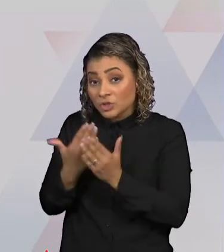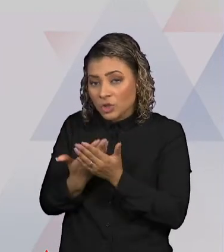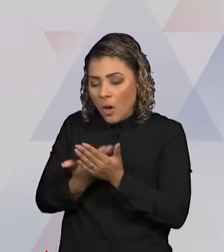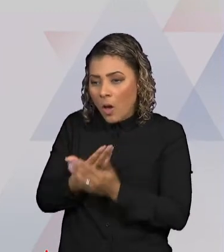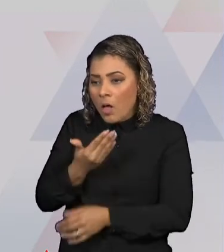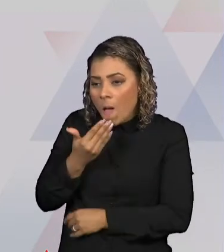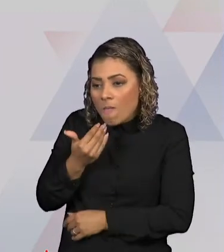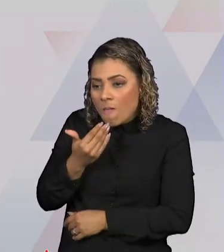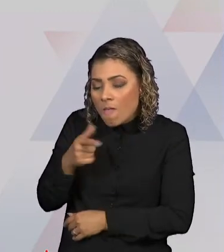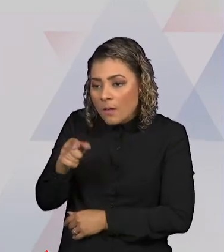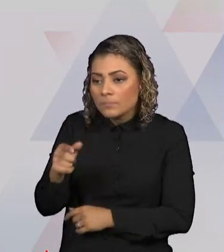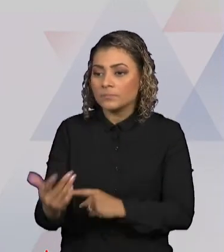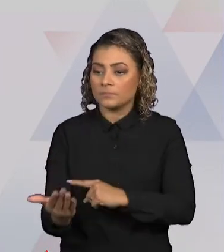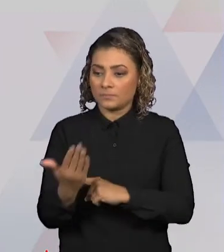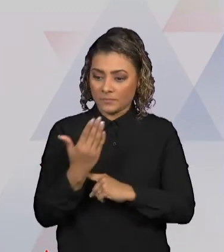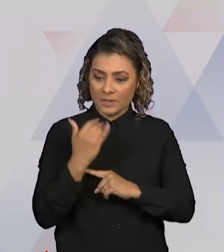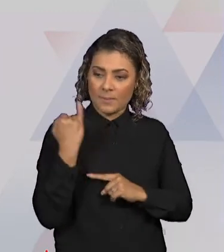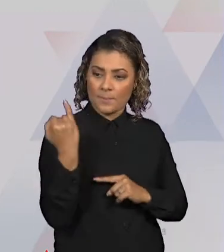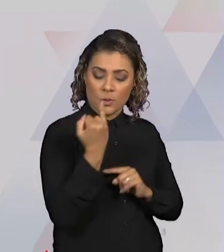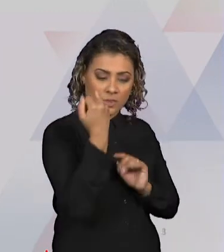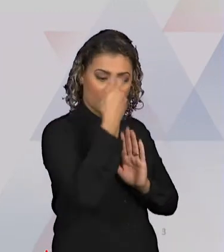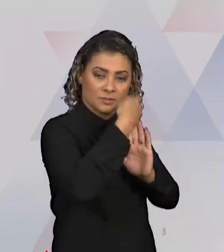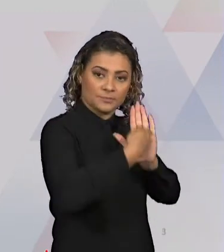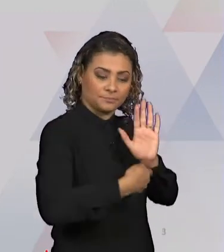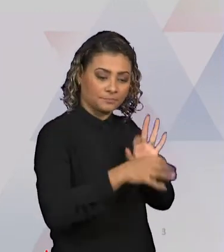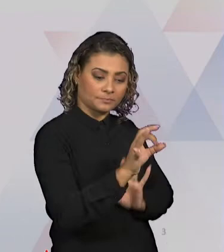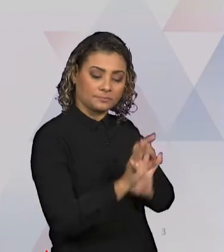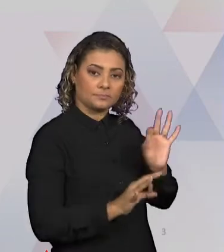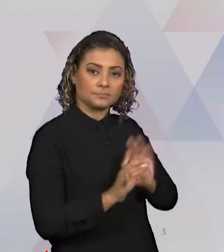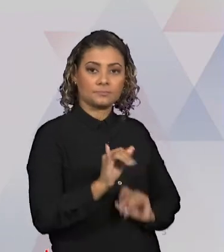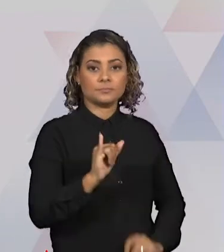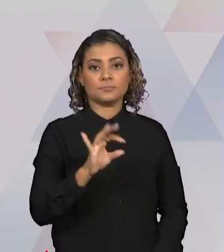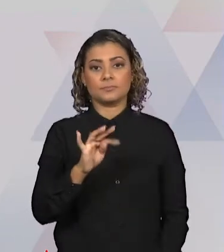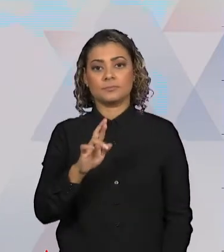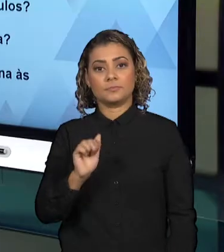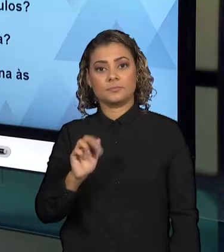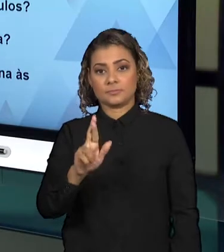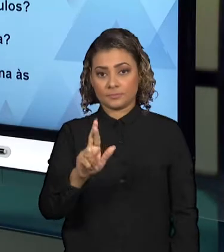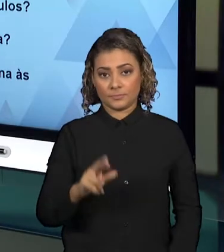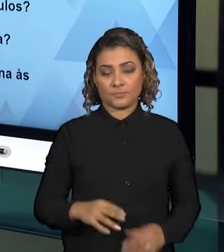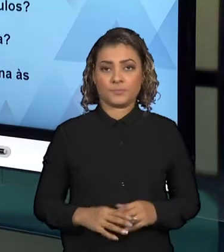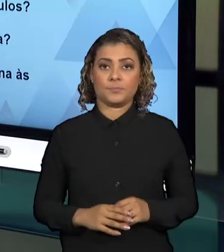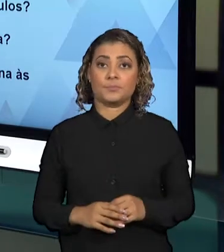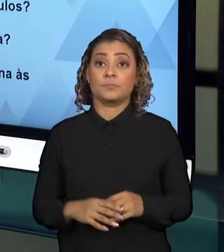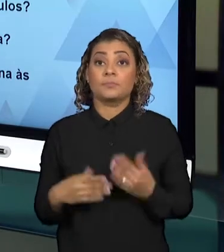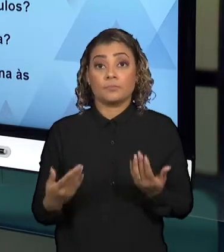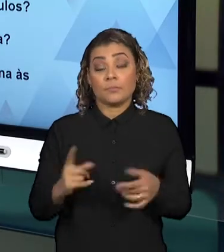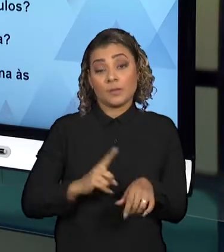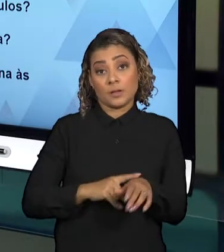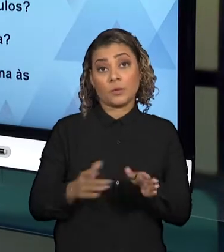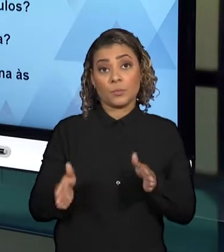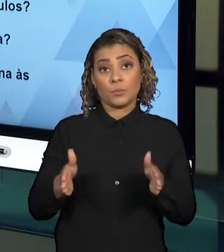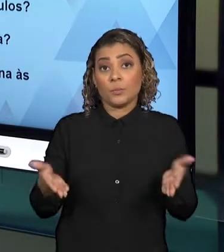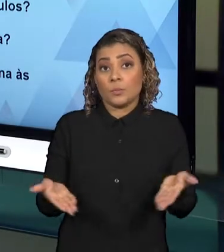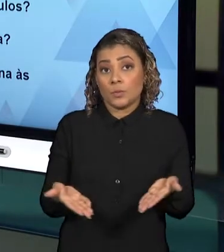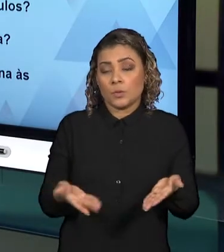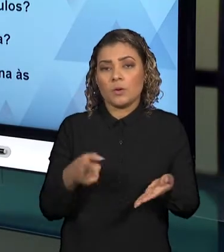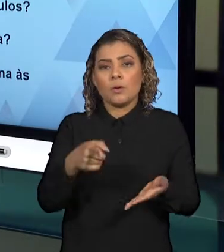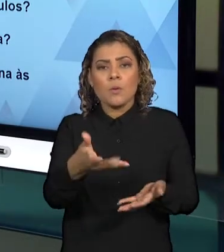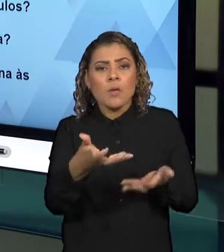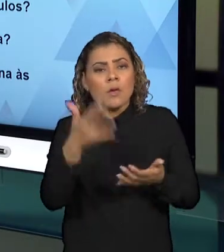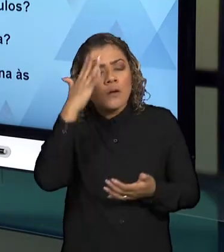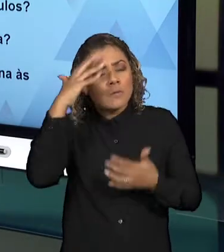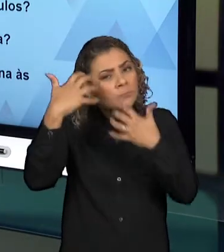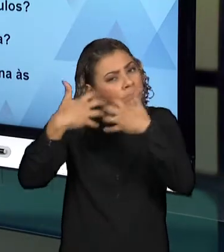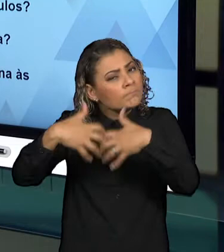importantes para a construção do projeto integrador? Nesse momento, eu gostaria que vocês